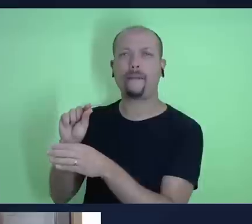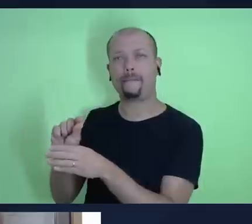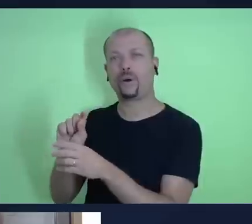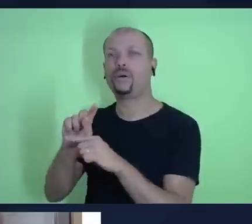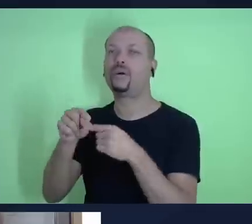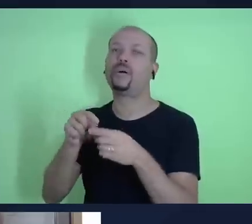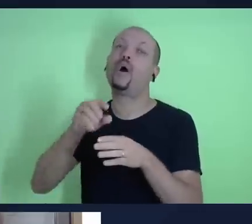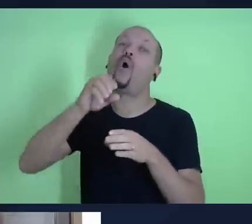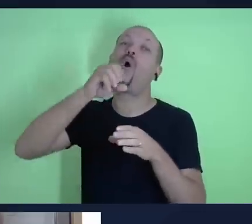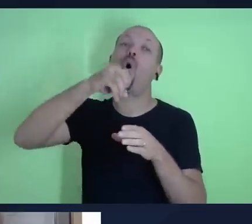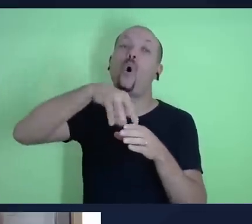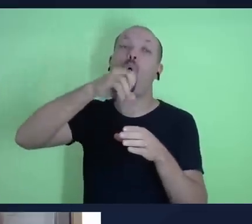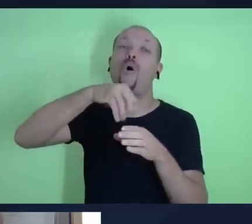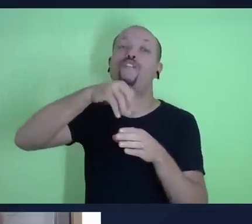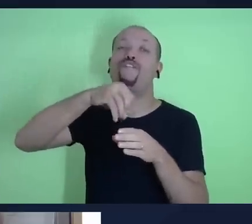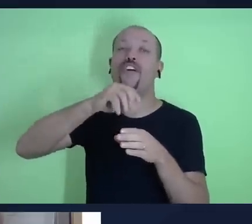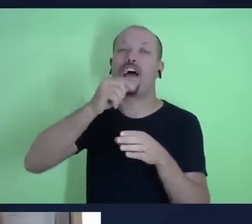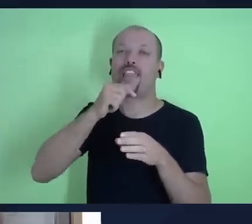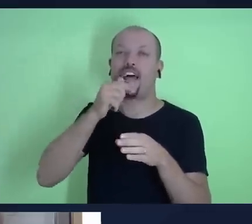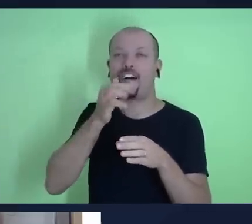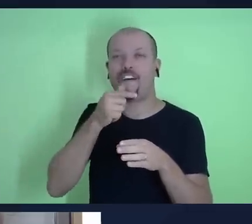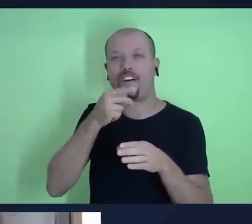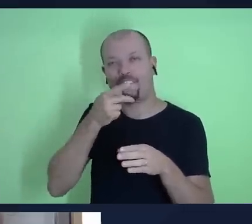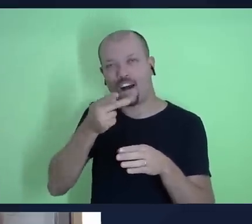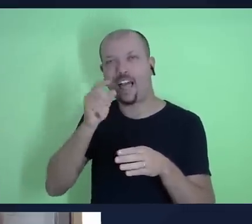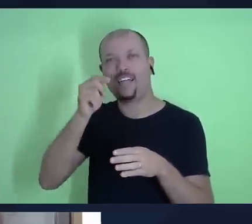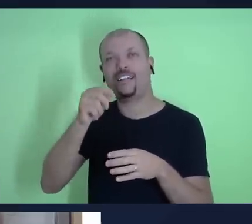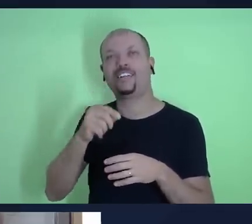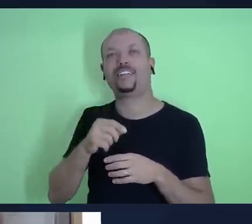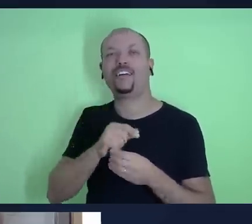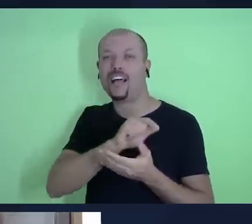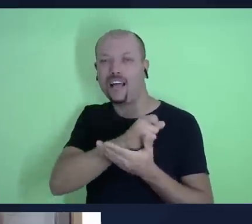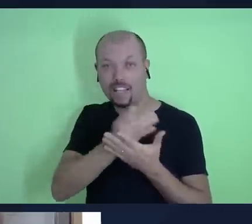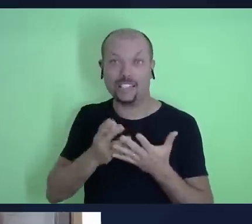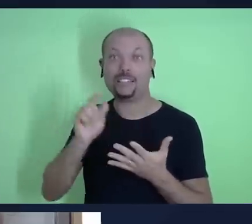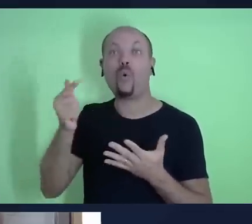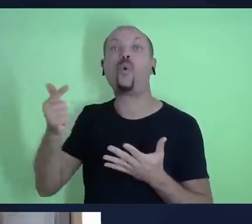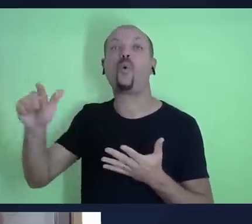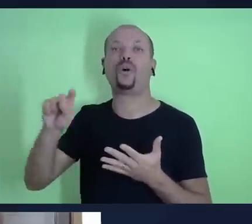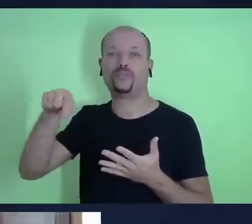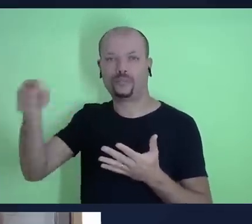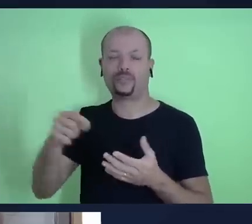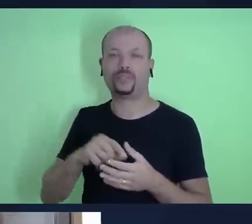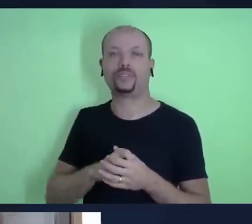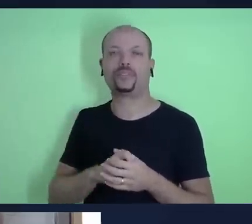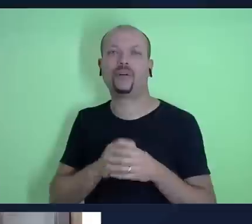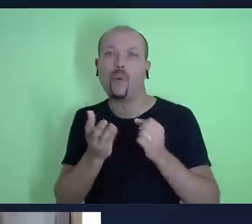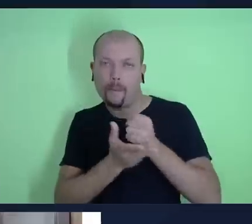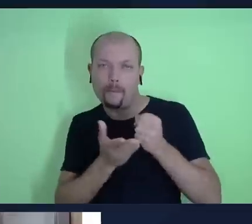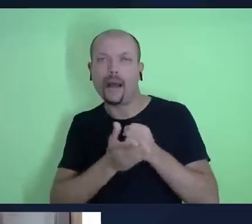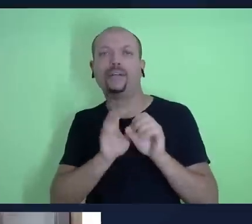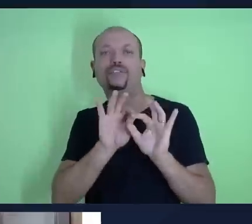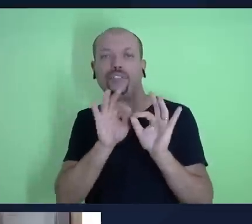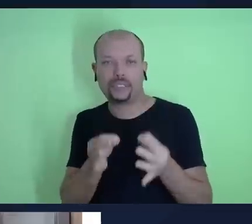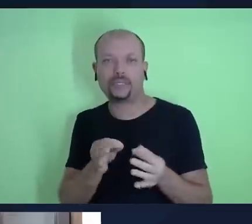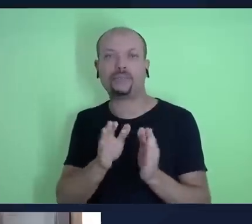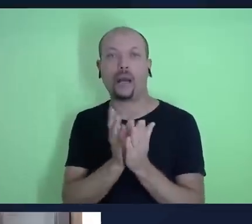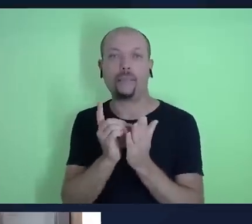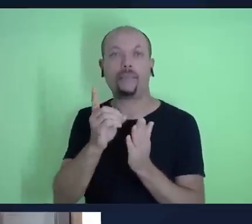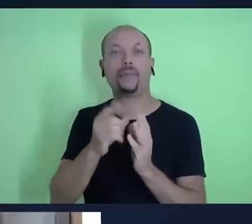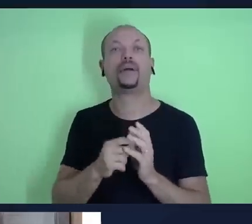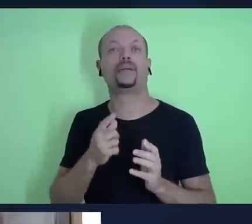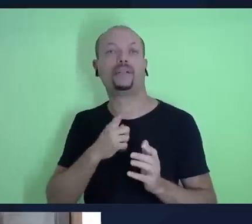na próxima lição o professor Everson apresentou aqui o princípio básico o princípio simples correto de acordo com aquilo que nós